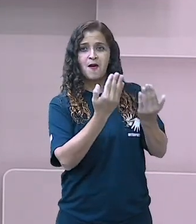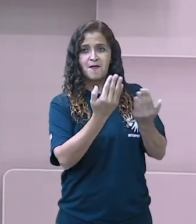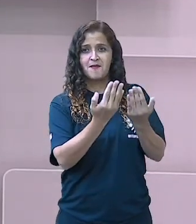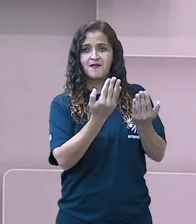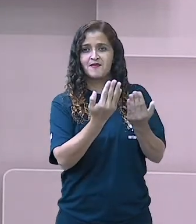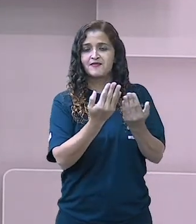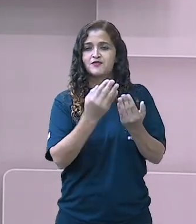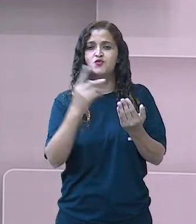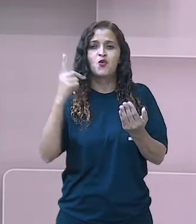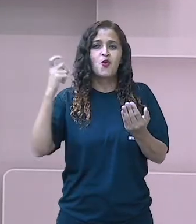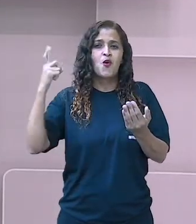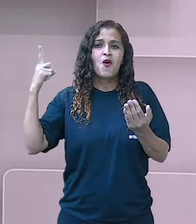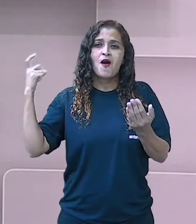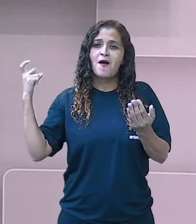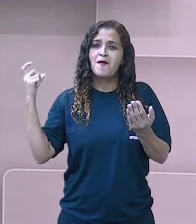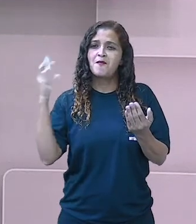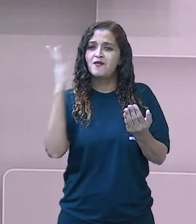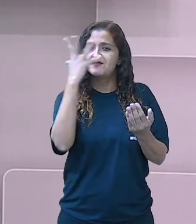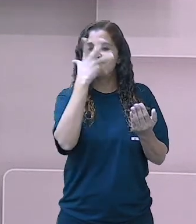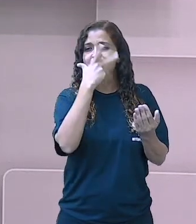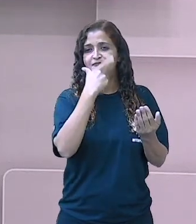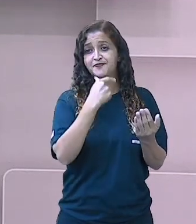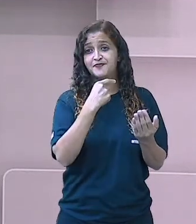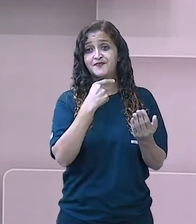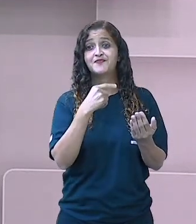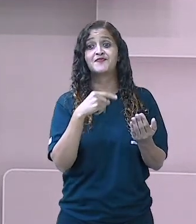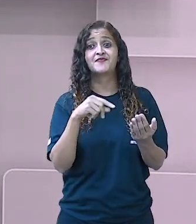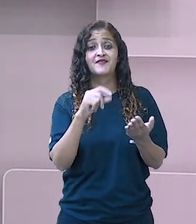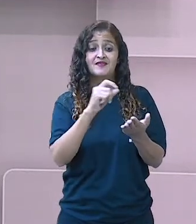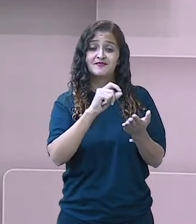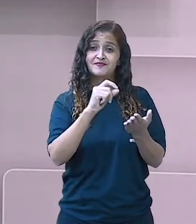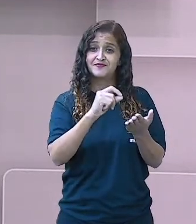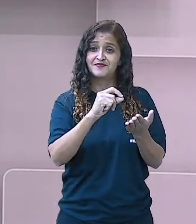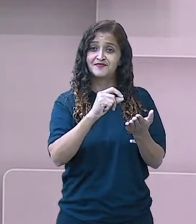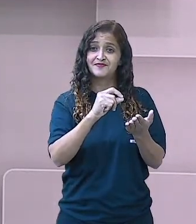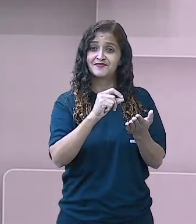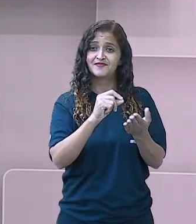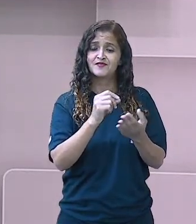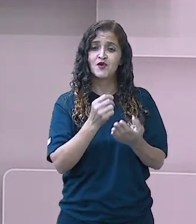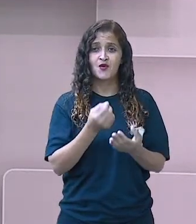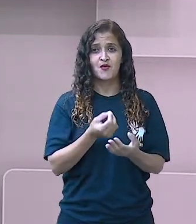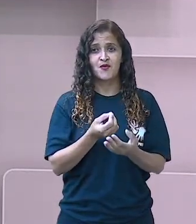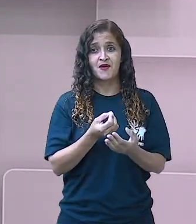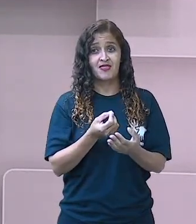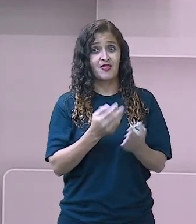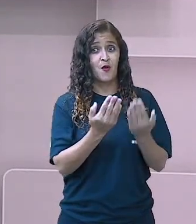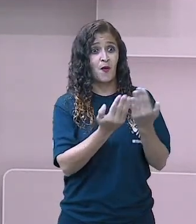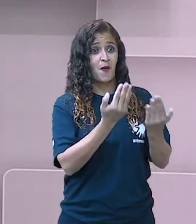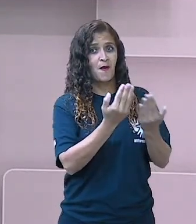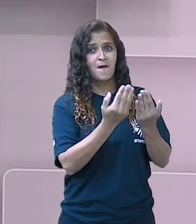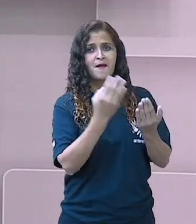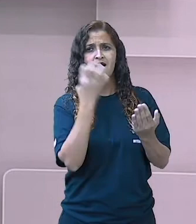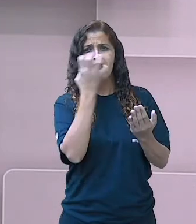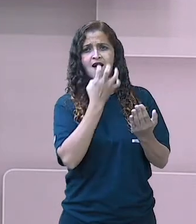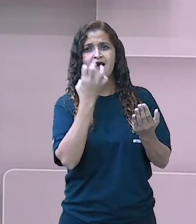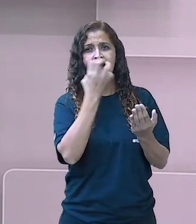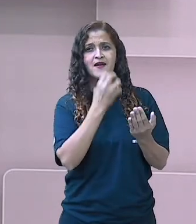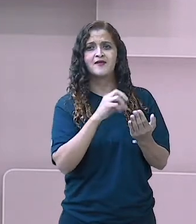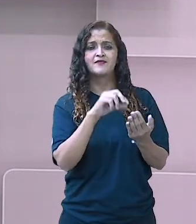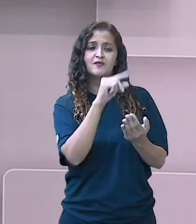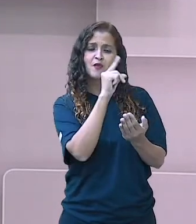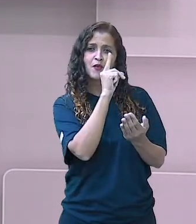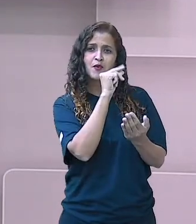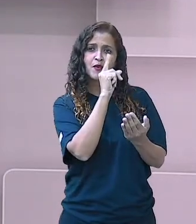despertar no coração de quem está lendo aquela poesia, que ela coloca um canto lindo como um roxinol. Muito legal, né?